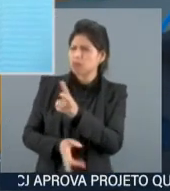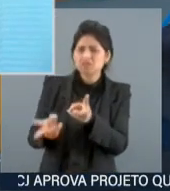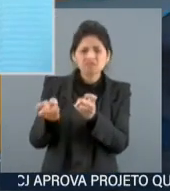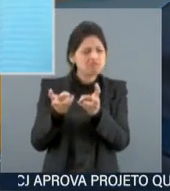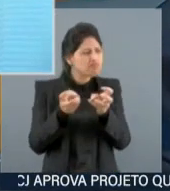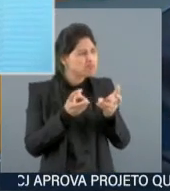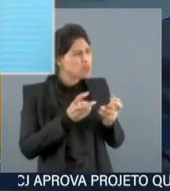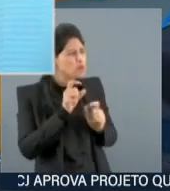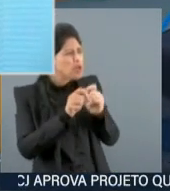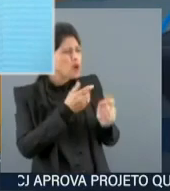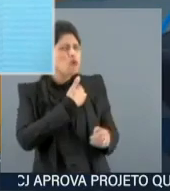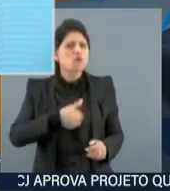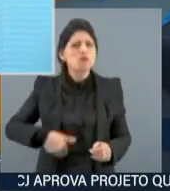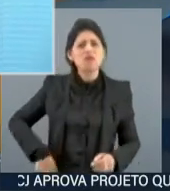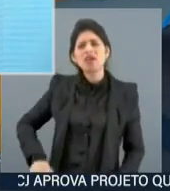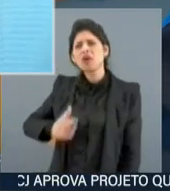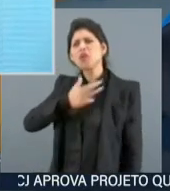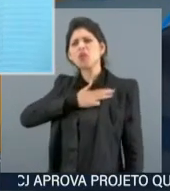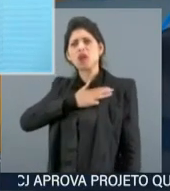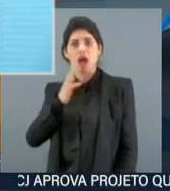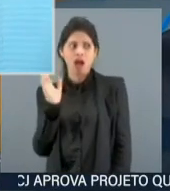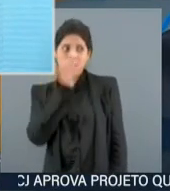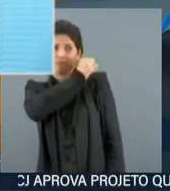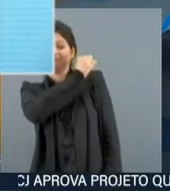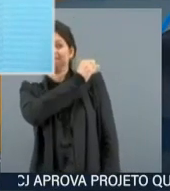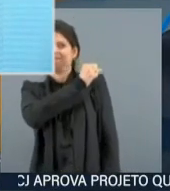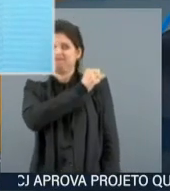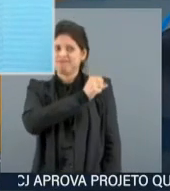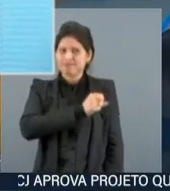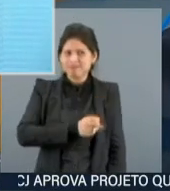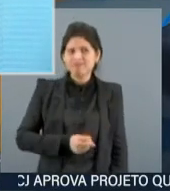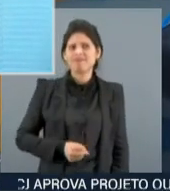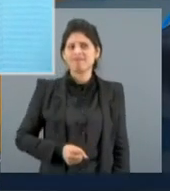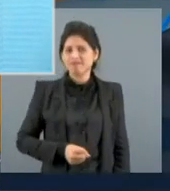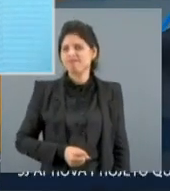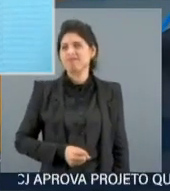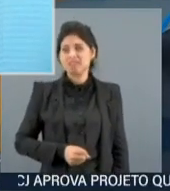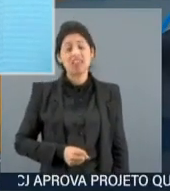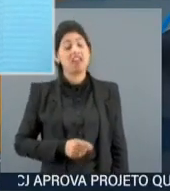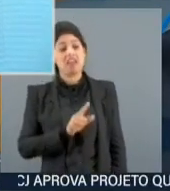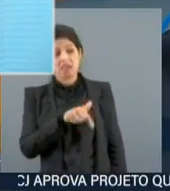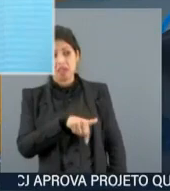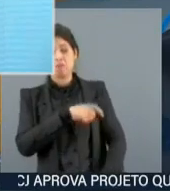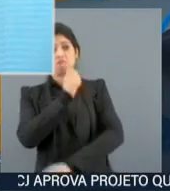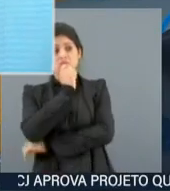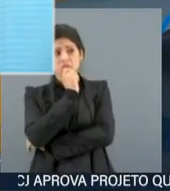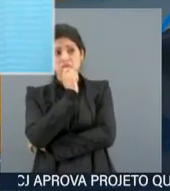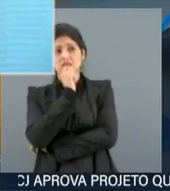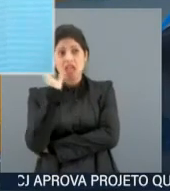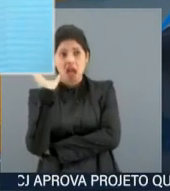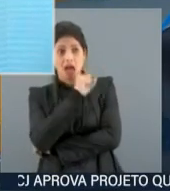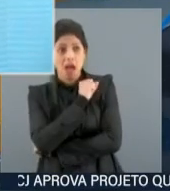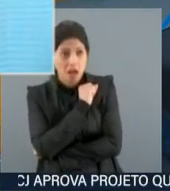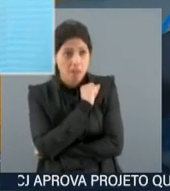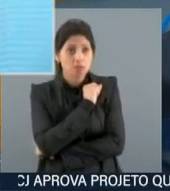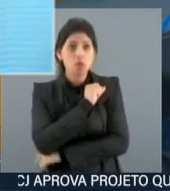por conta das questões ou das perguntas que foram feitas sobre documentos encontrados ali, inclusive um desses documentos